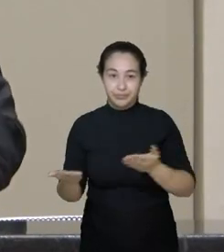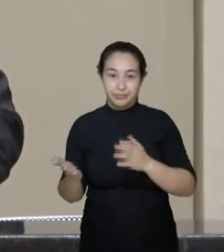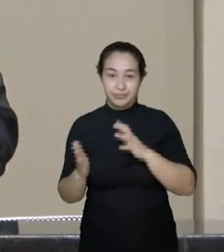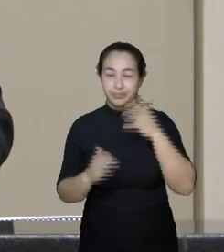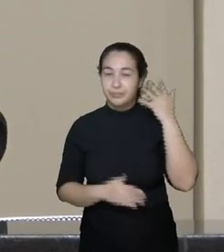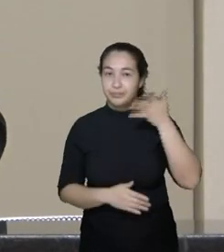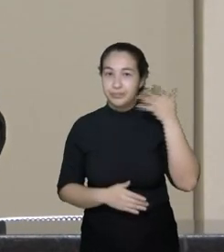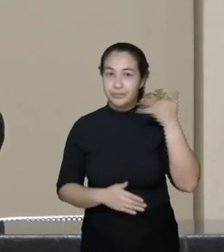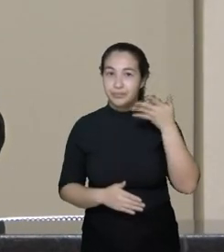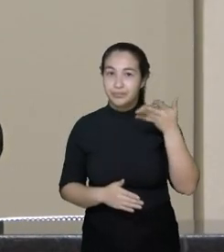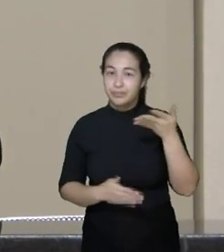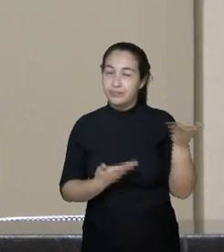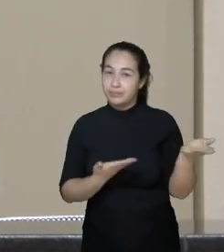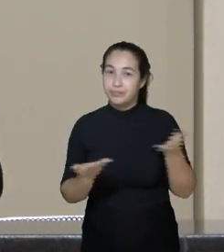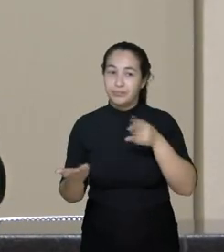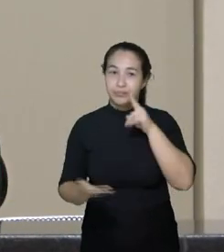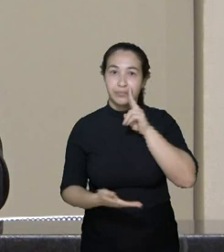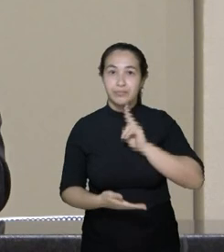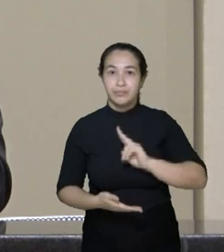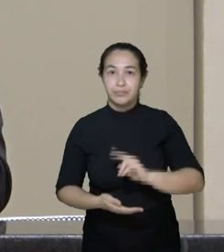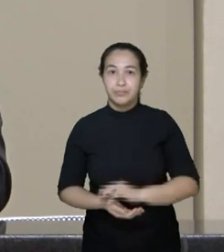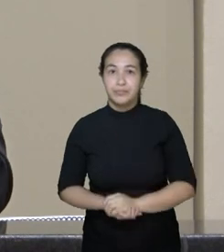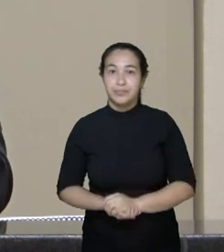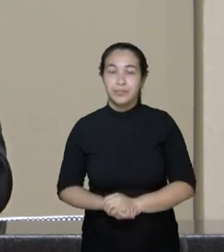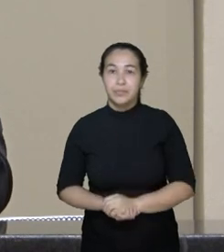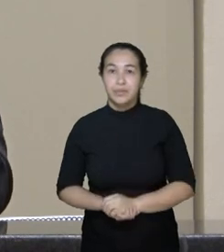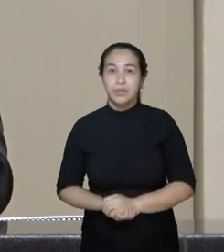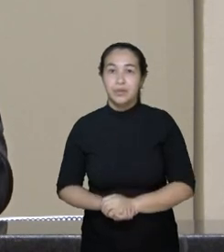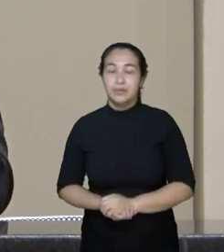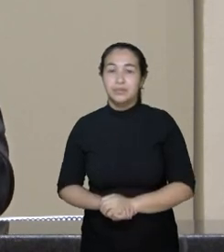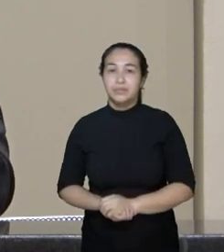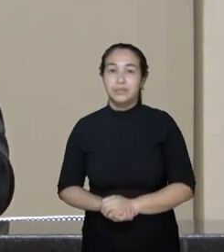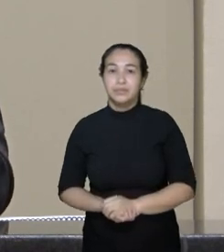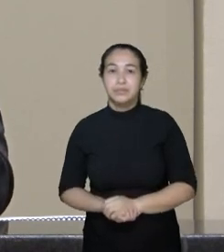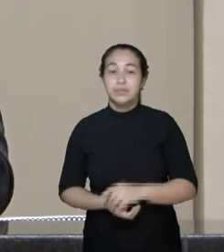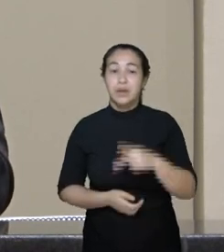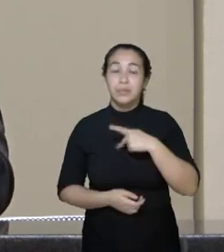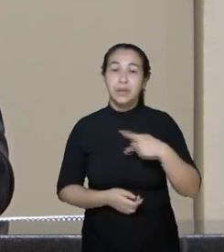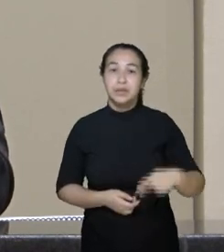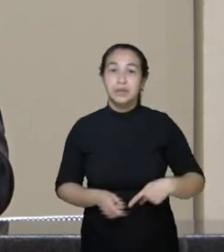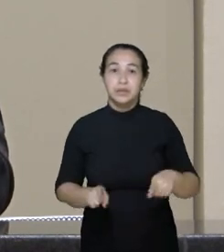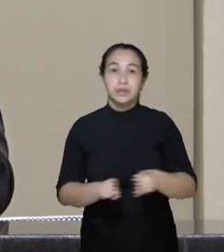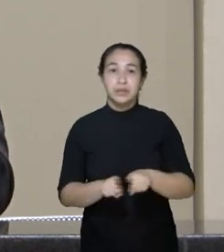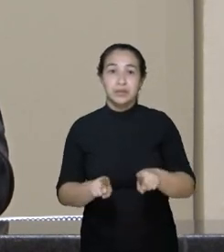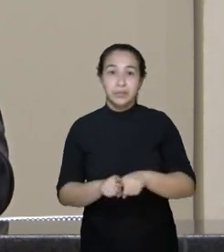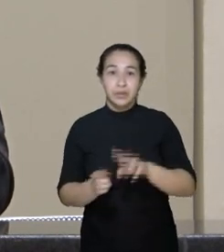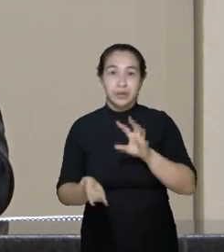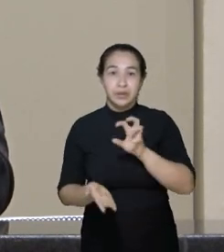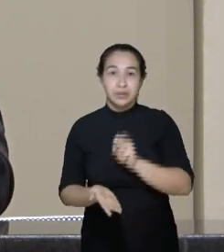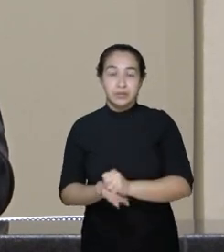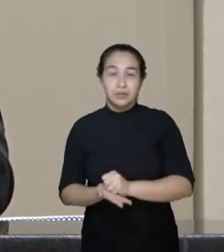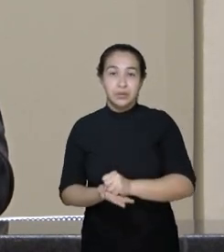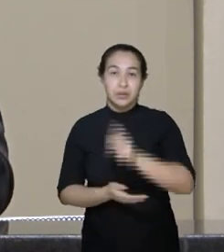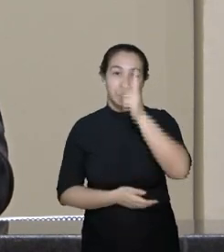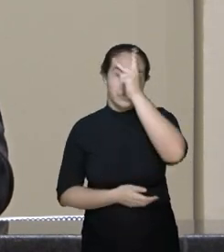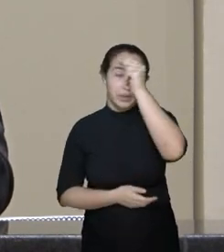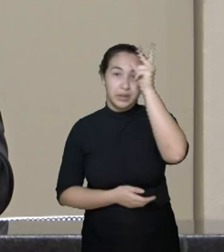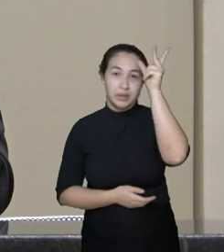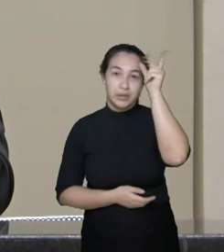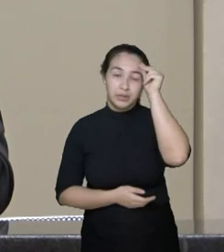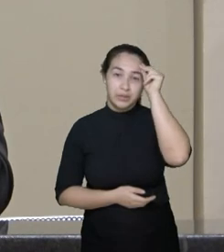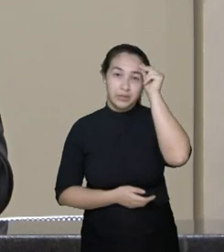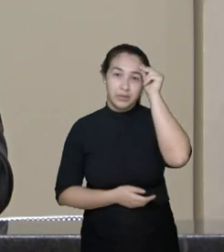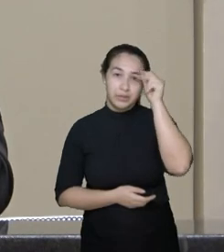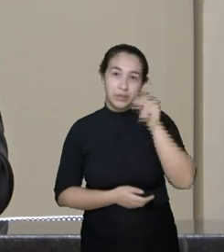é o deputado Ivan Nats. Enquanto o deputado Ivan Nats se aproxima da tribuna, essa presidência quer fazer aqui o registro do prefeito de balneário Arroio do Silva,